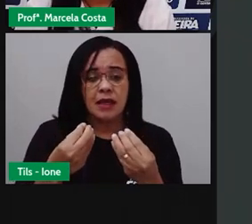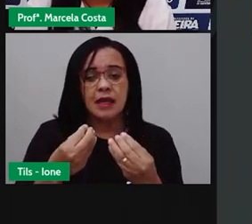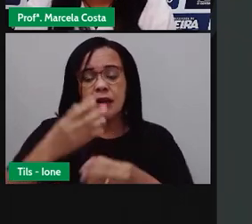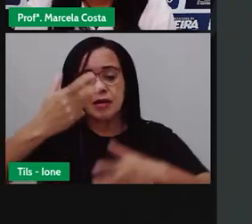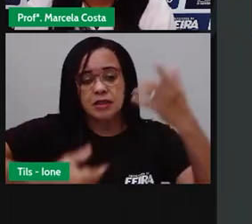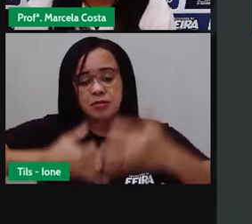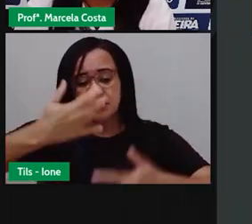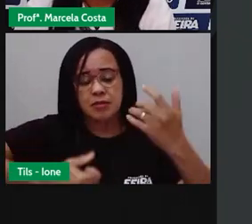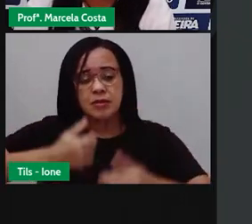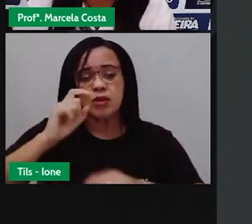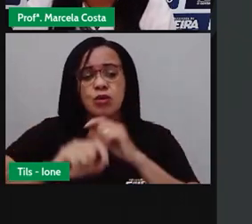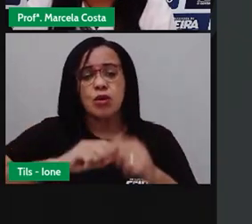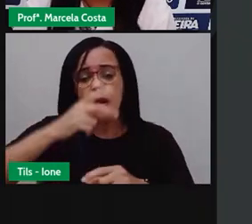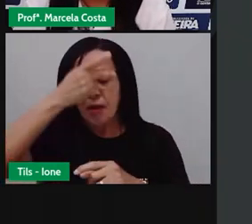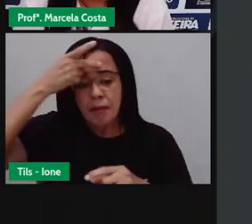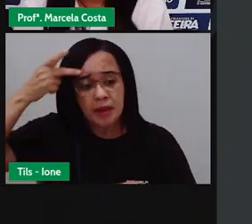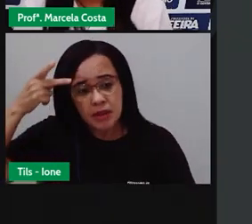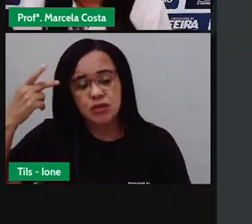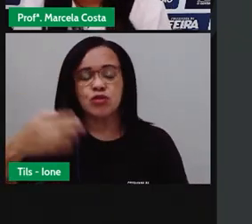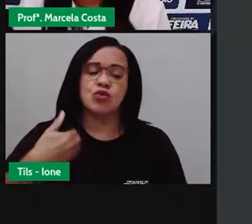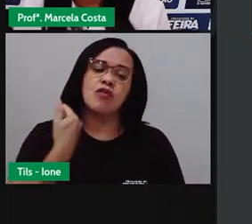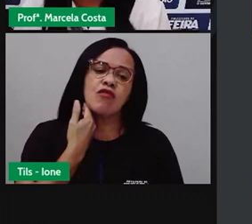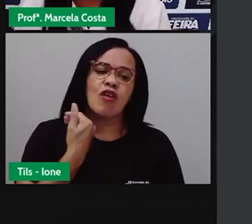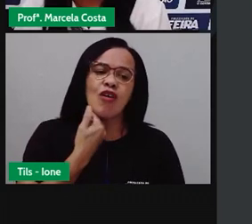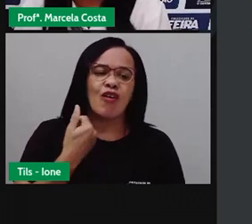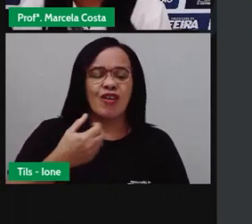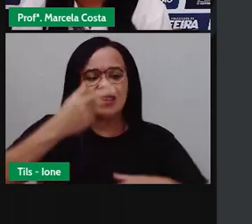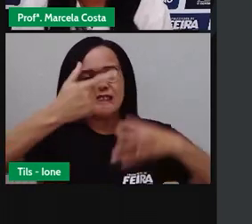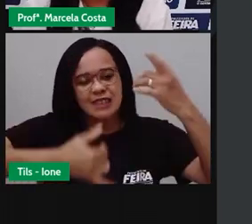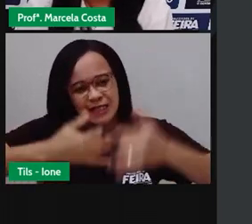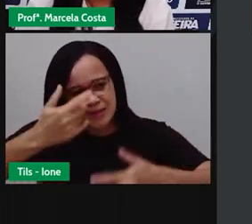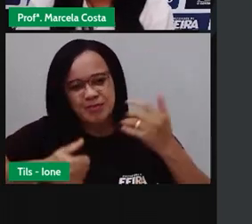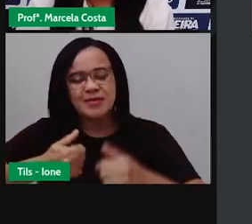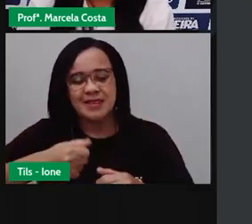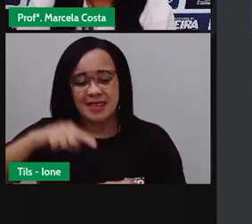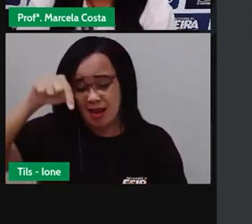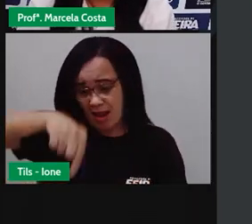têm a princesa do sertão como cenário de suas histórias.